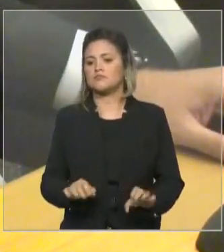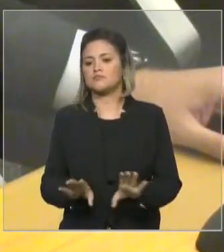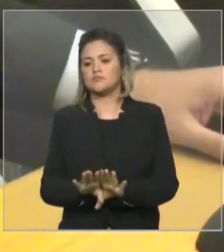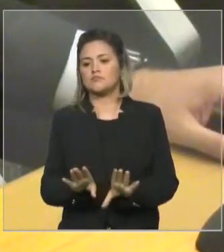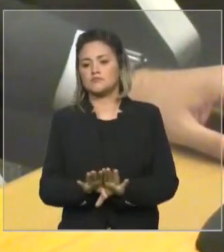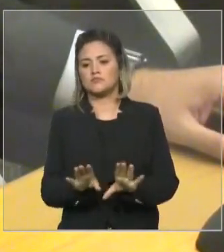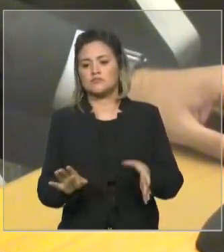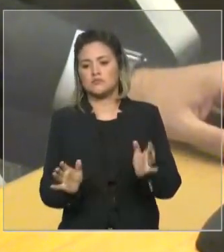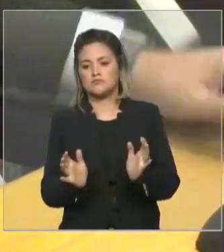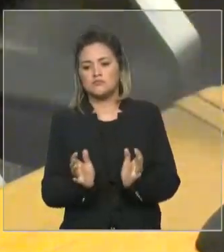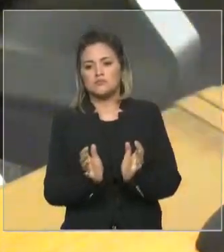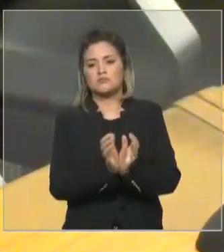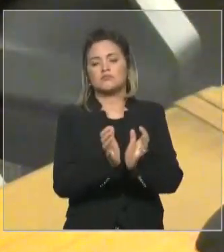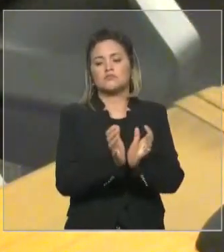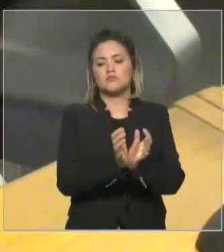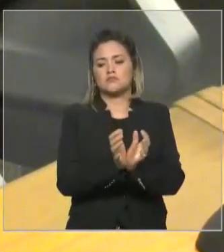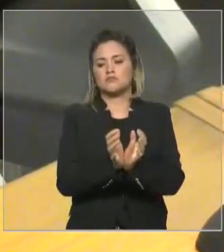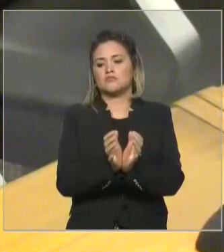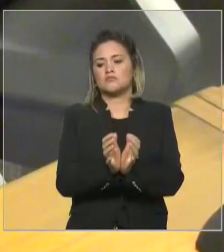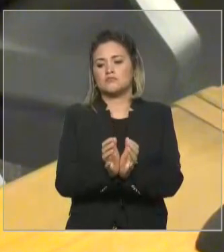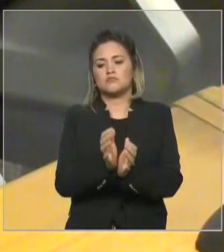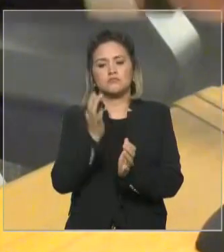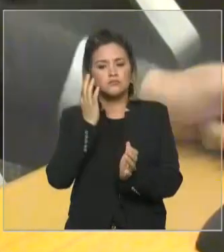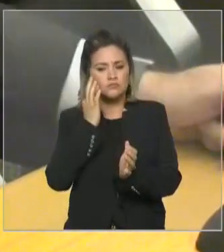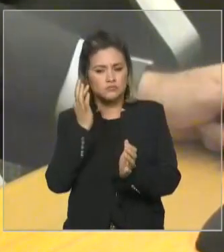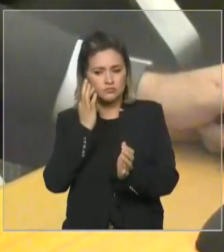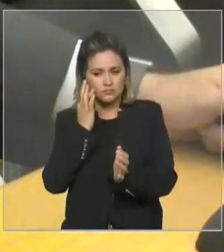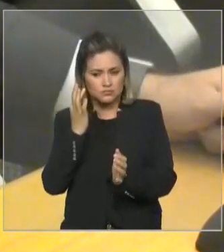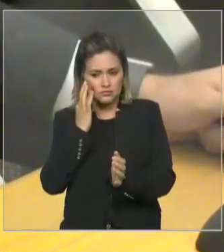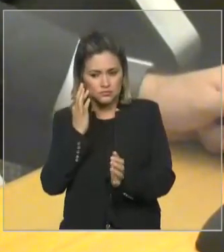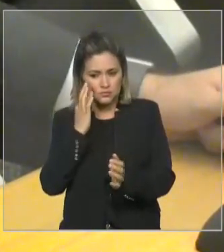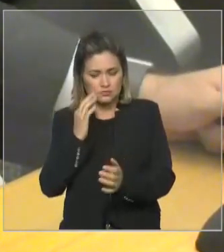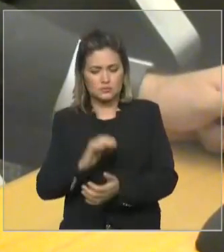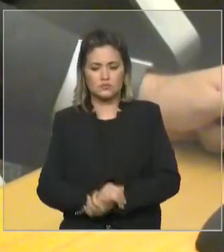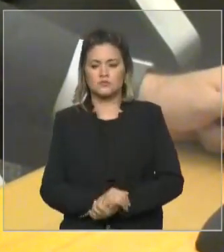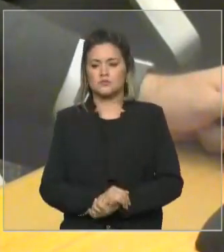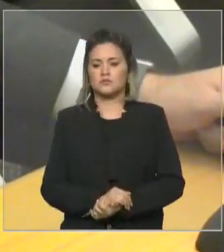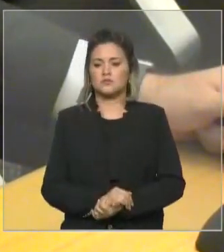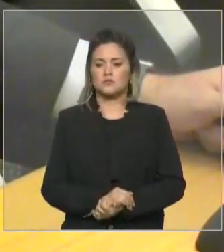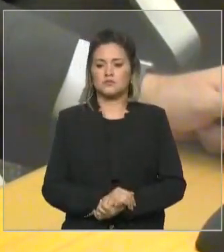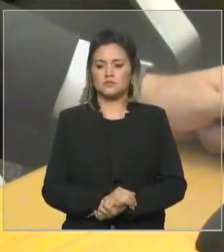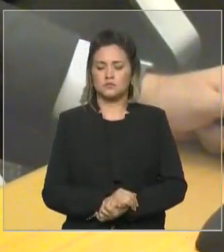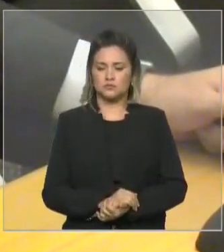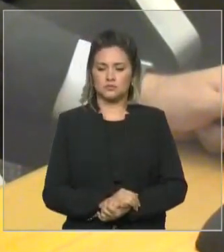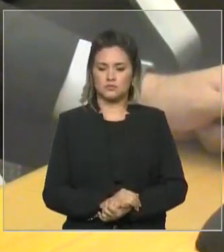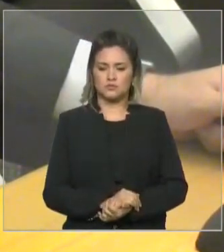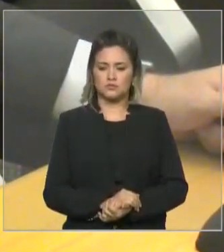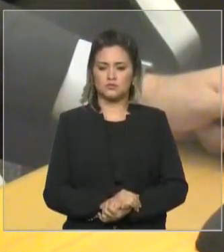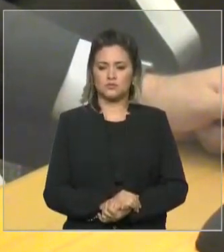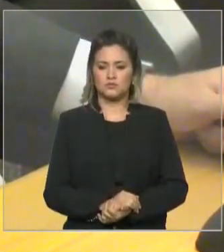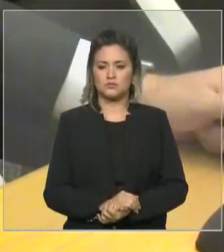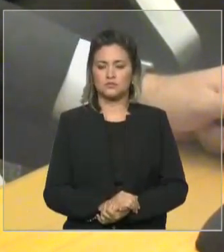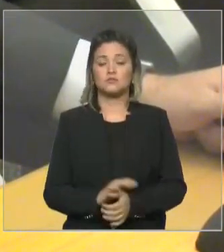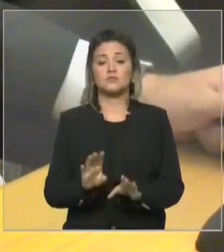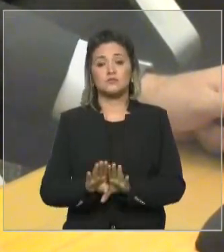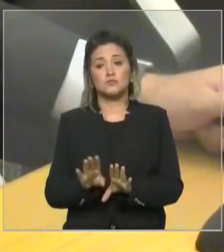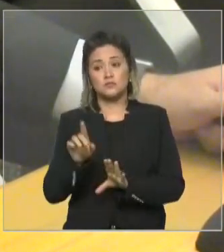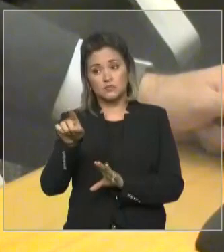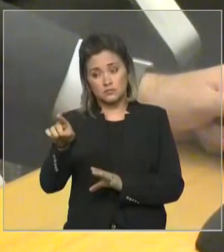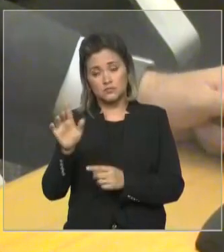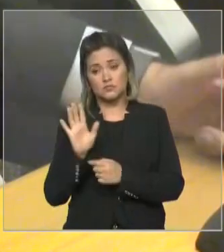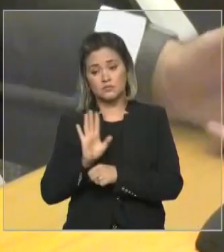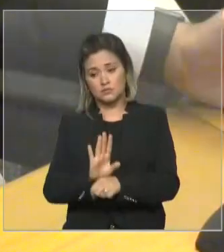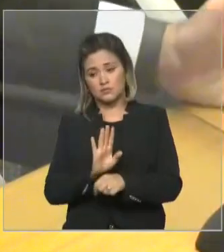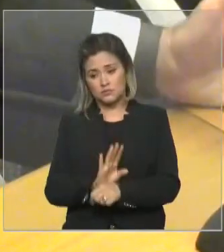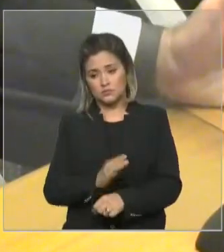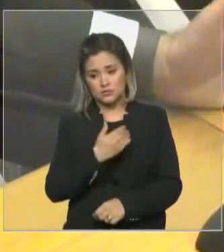Flávio Dino, sob o comando do governador e sob o seu comando, que tem a missão de comandar todas as pastas auxiliando o governador. O resultado